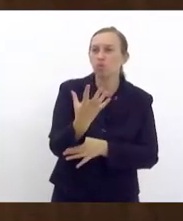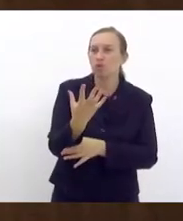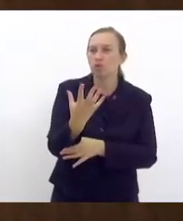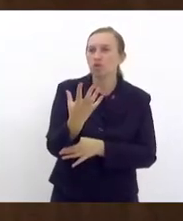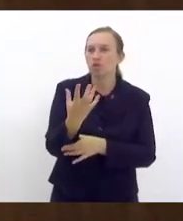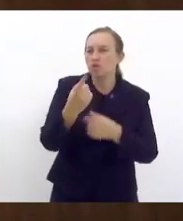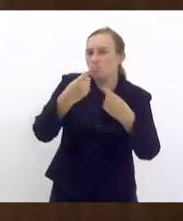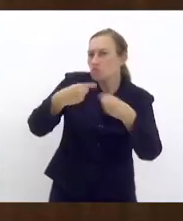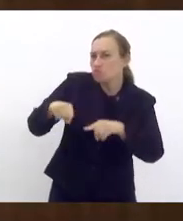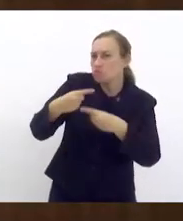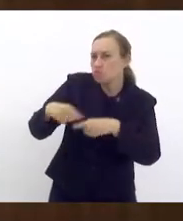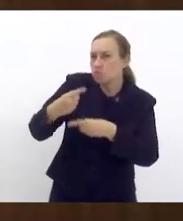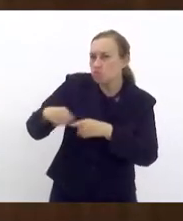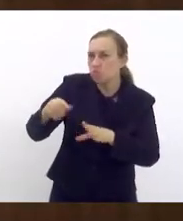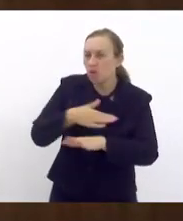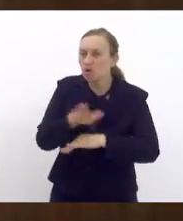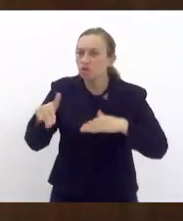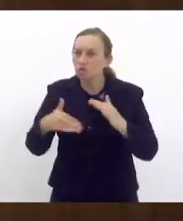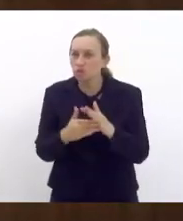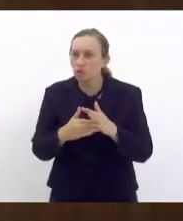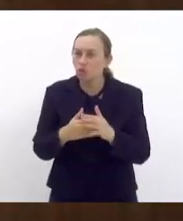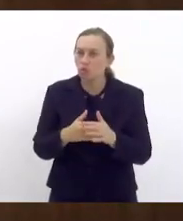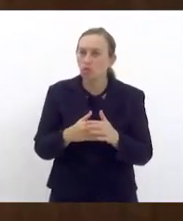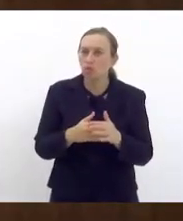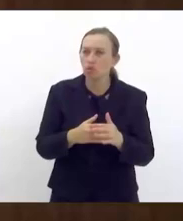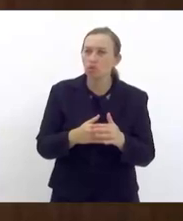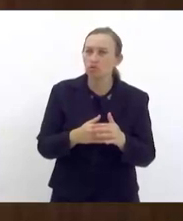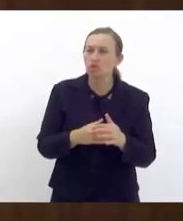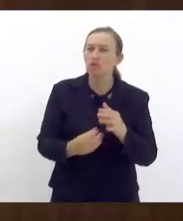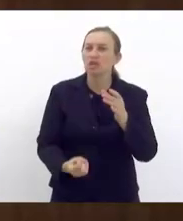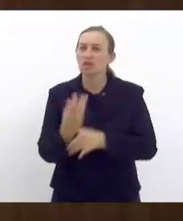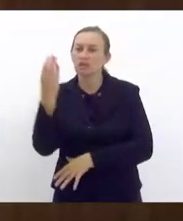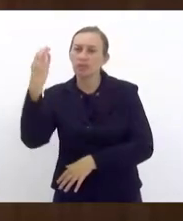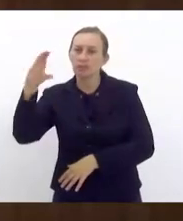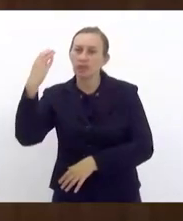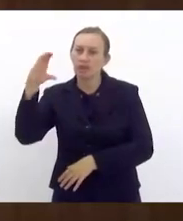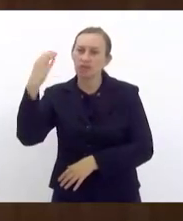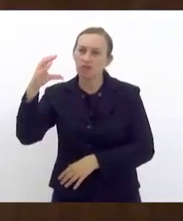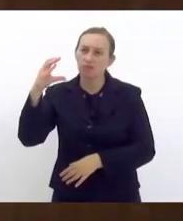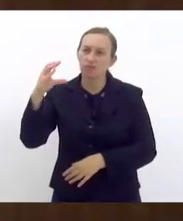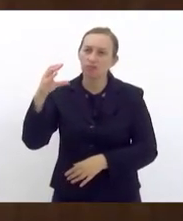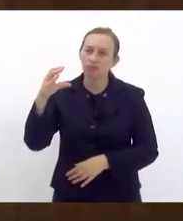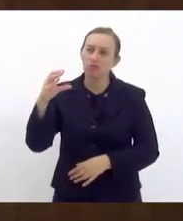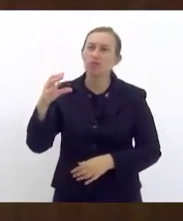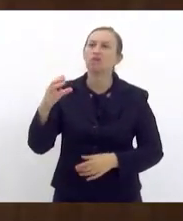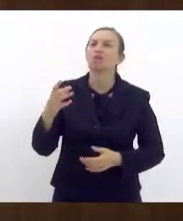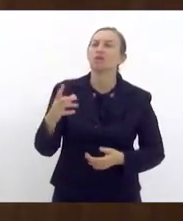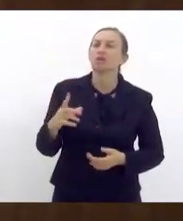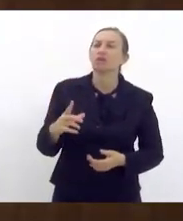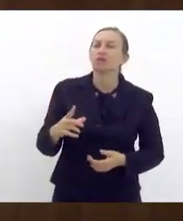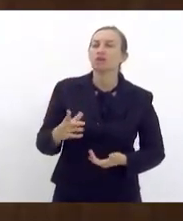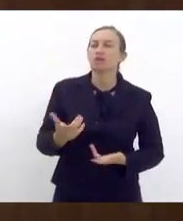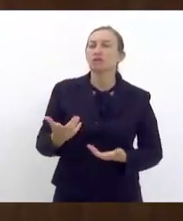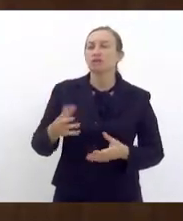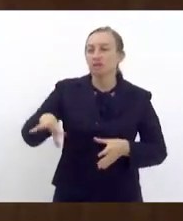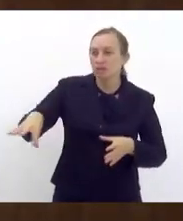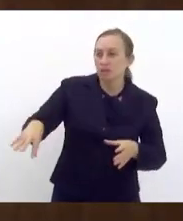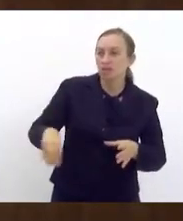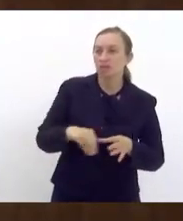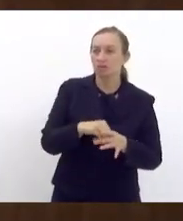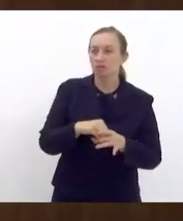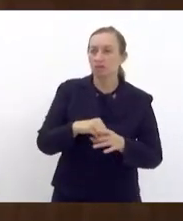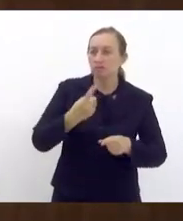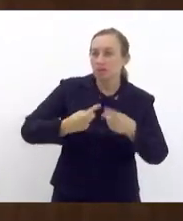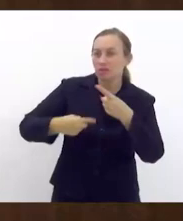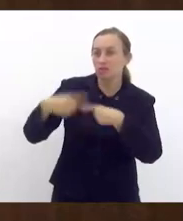perseguição a todas e todos os fazedores de ciência que enfrentavam, inclusive, o obscurantismo, que se engajavam para a